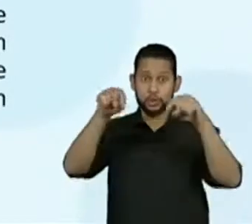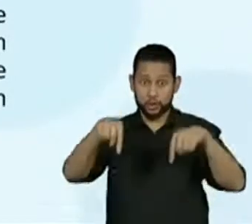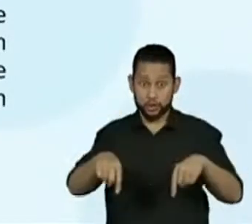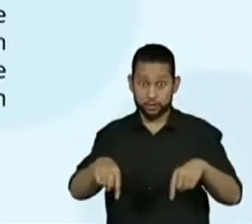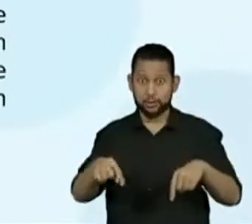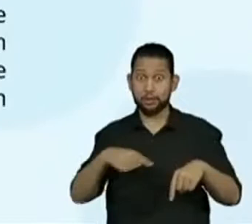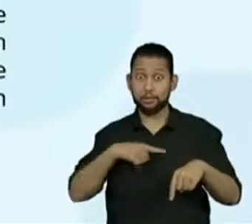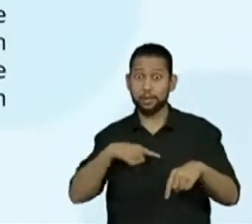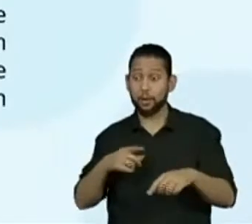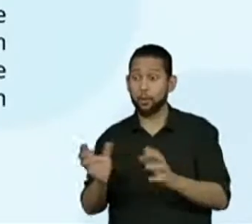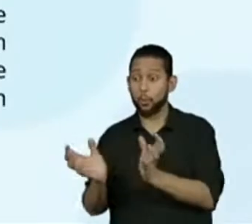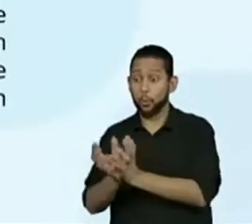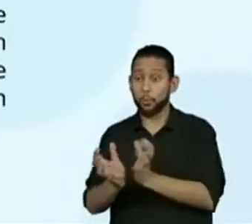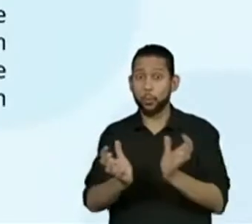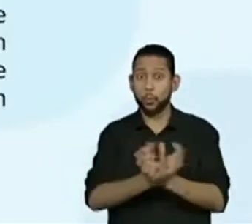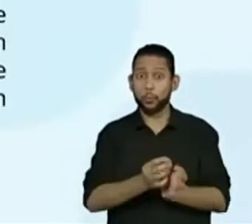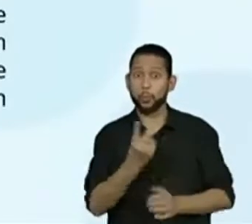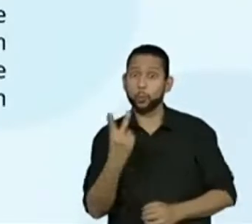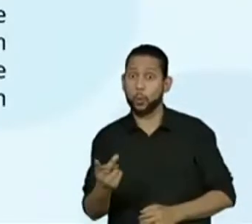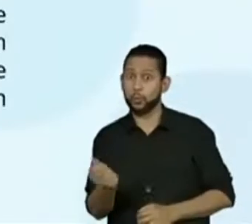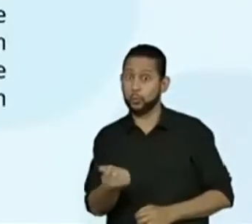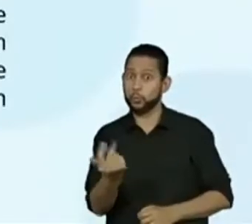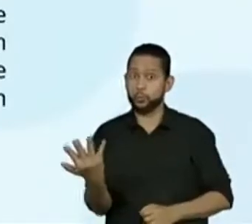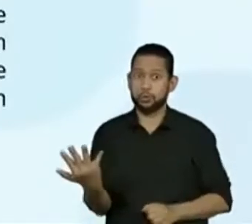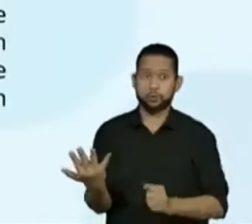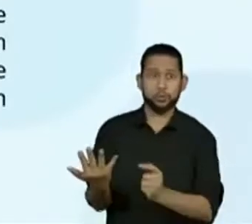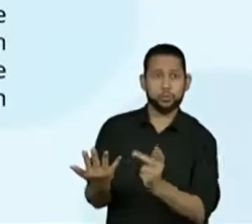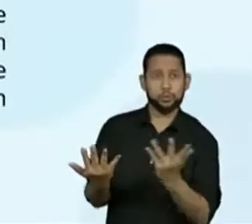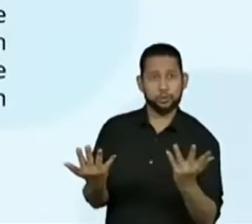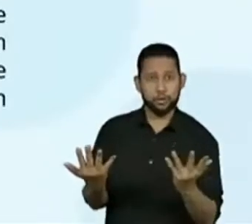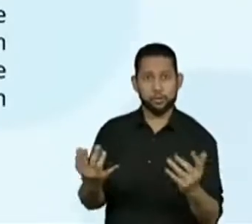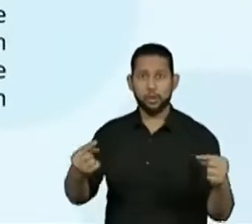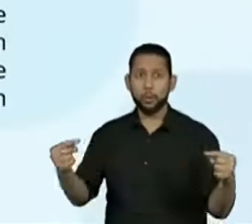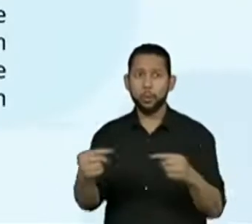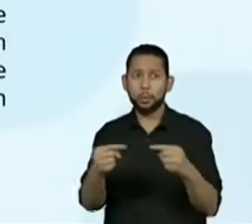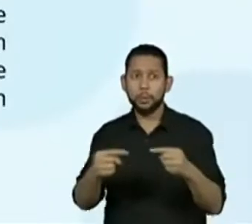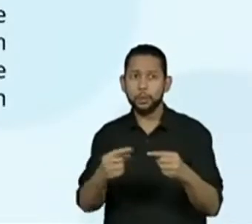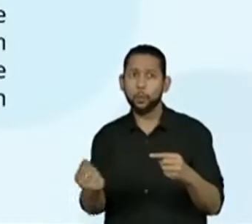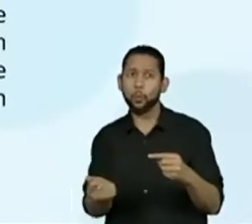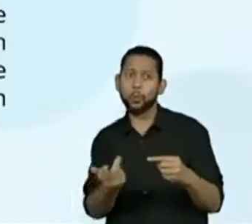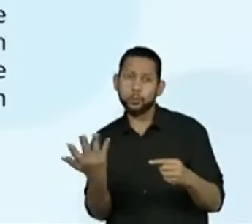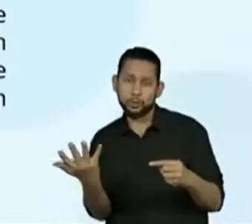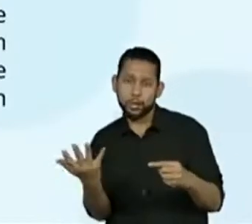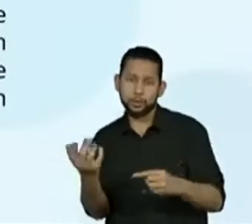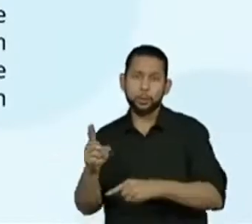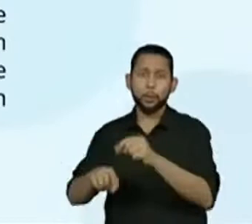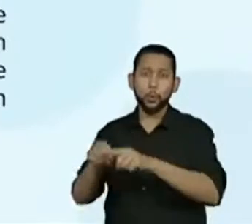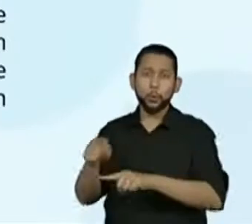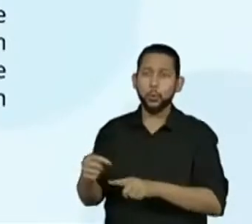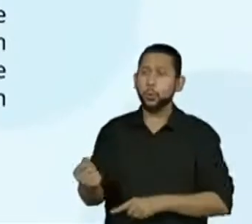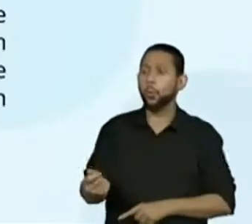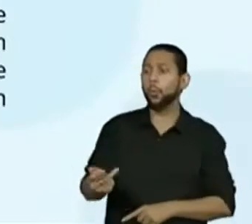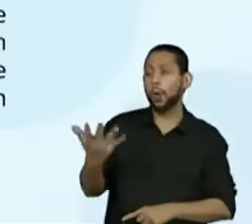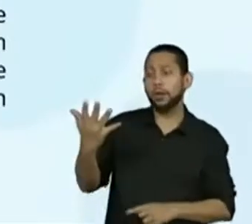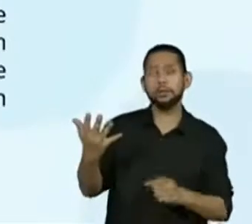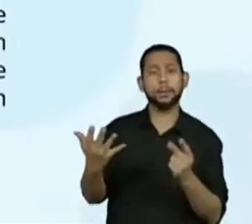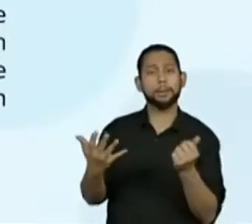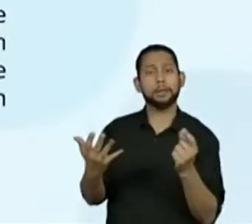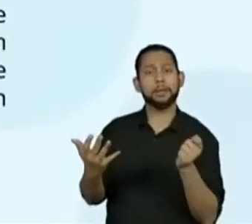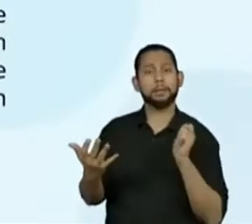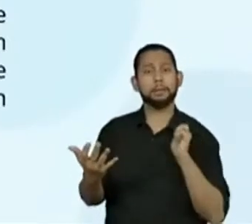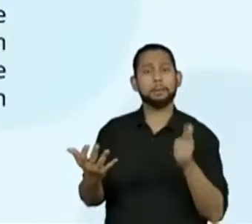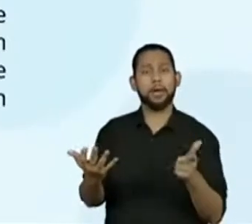entre duas grandezas para associar a quantidade de um produto ao valor a pagar,